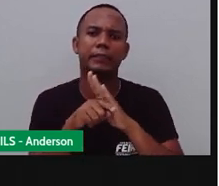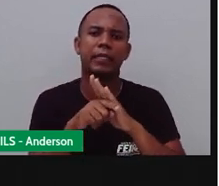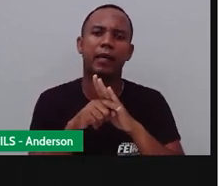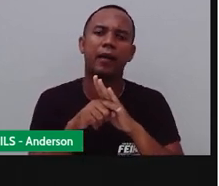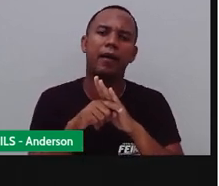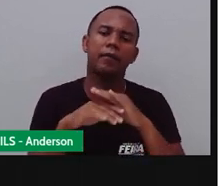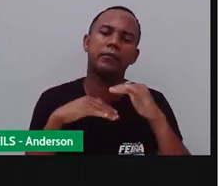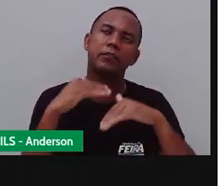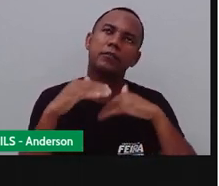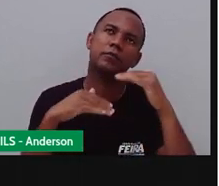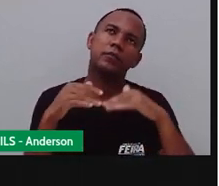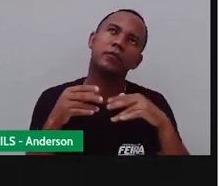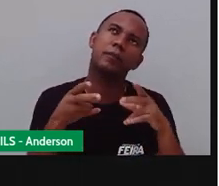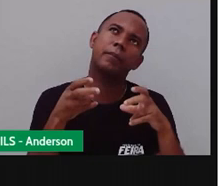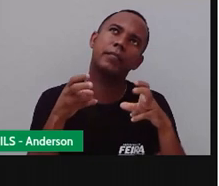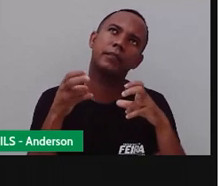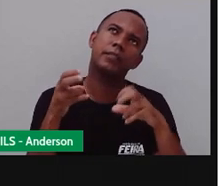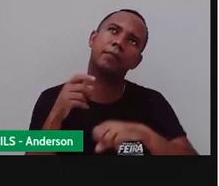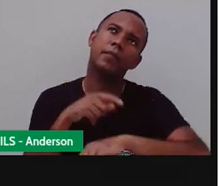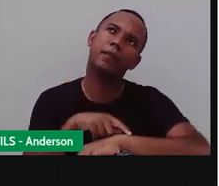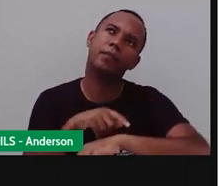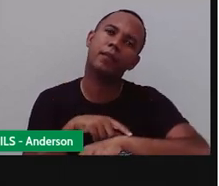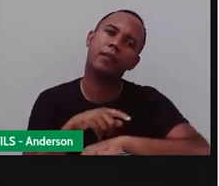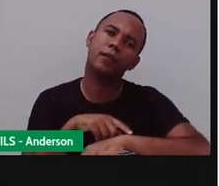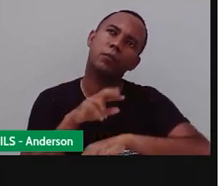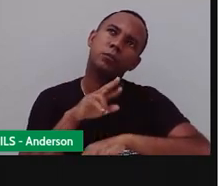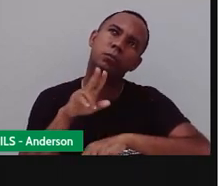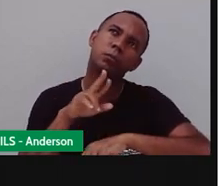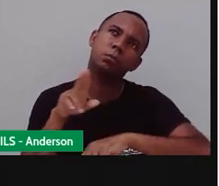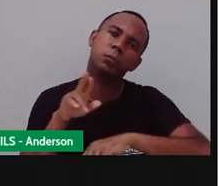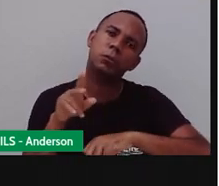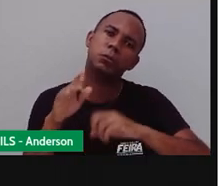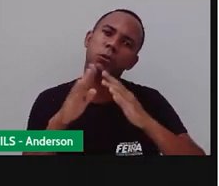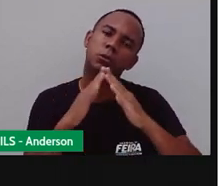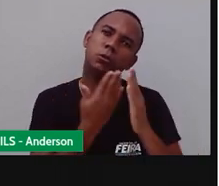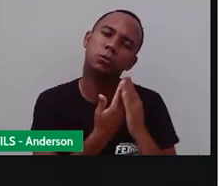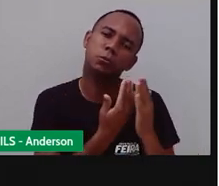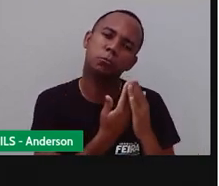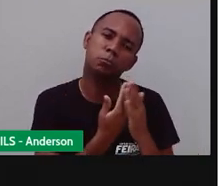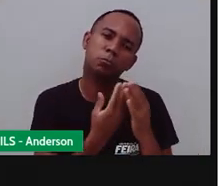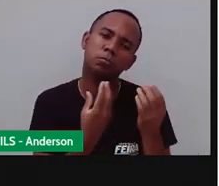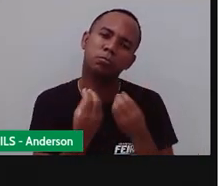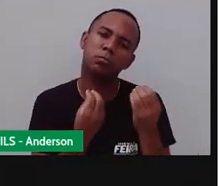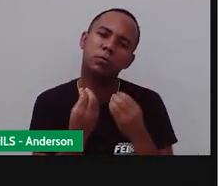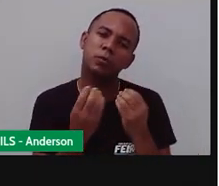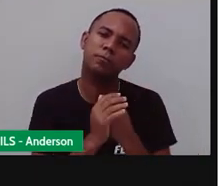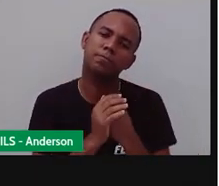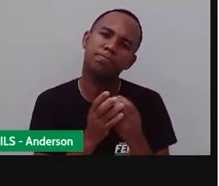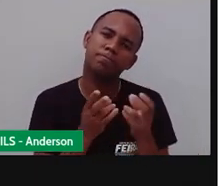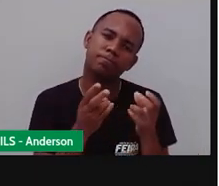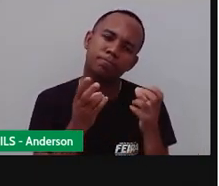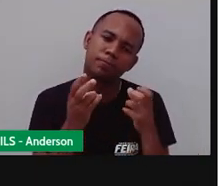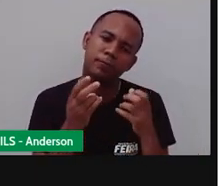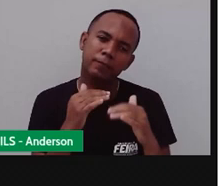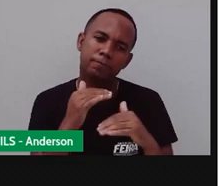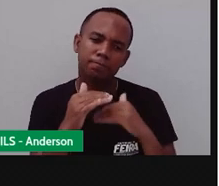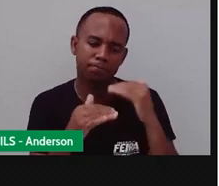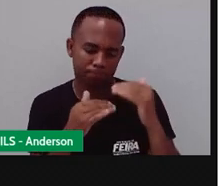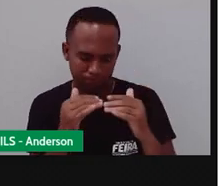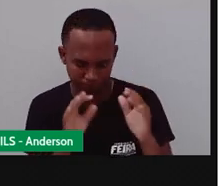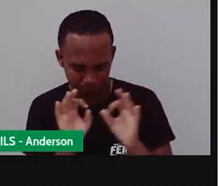estudos e percebe o tempo, né? Esse passar de tempo e começa a construir essas